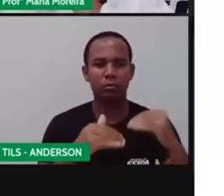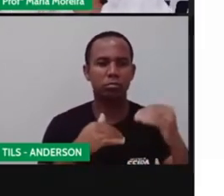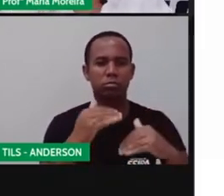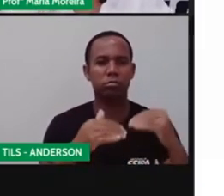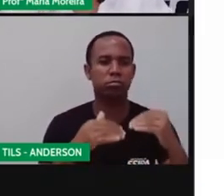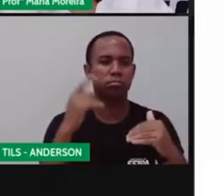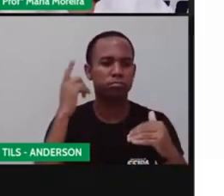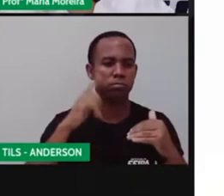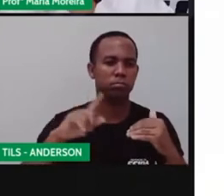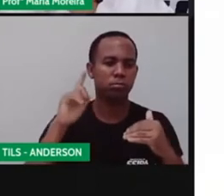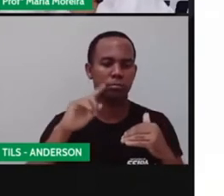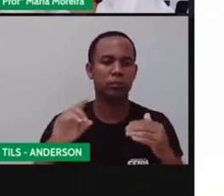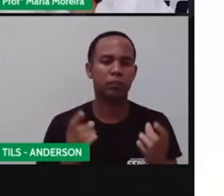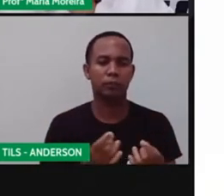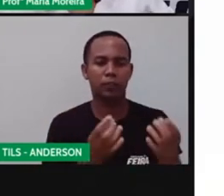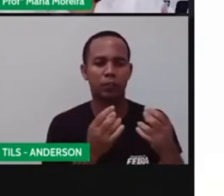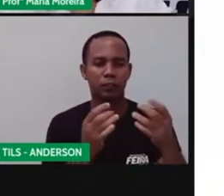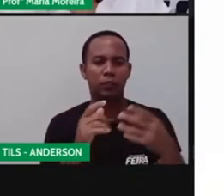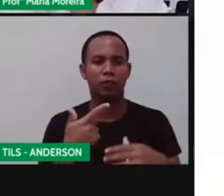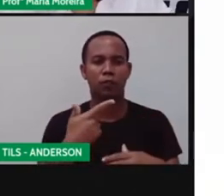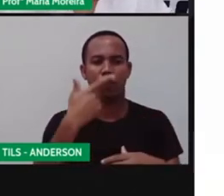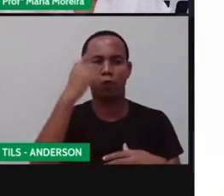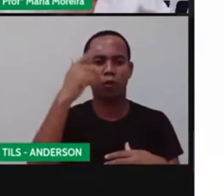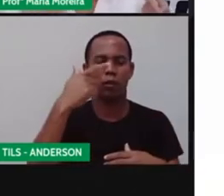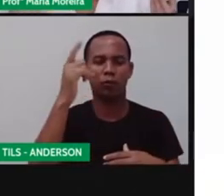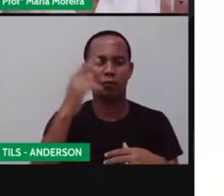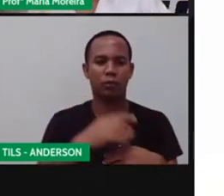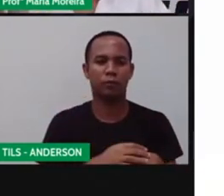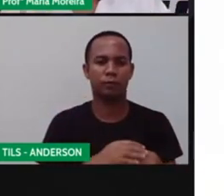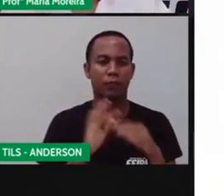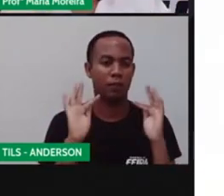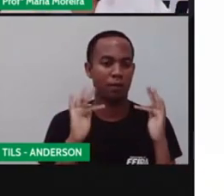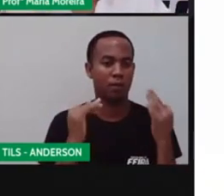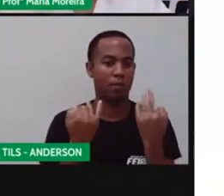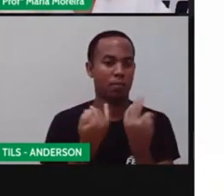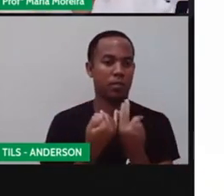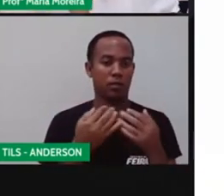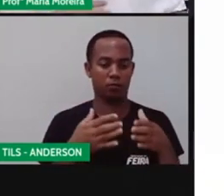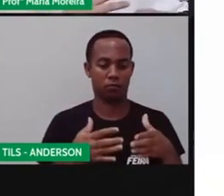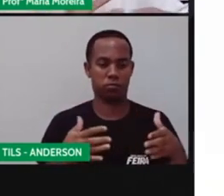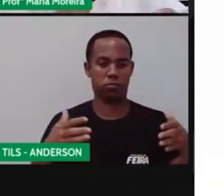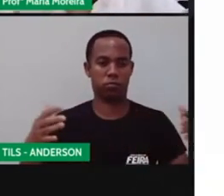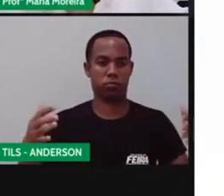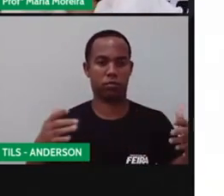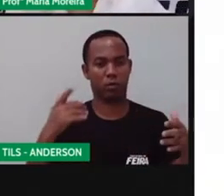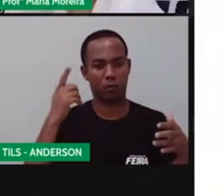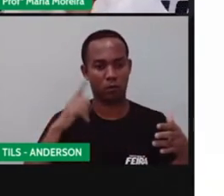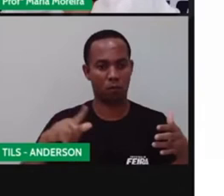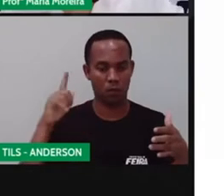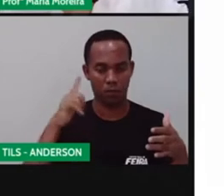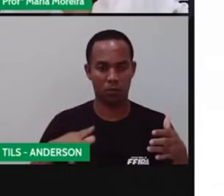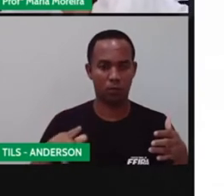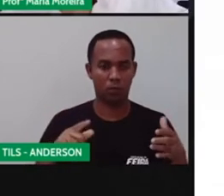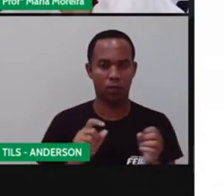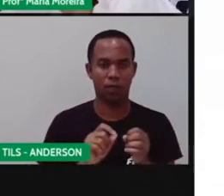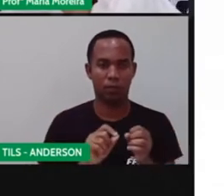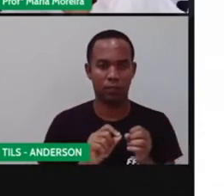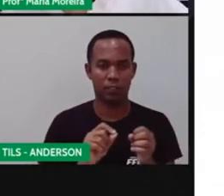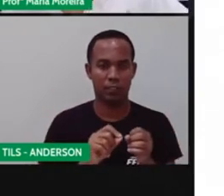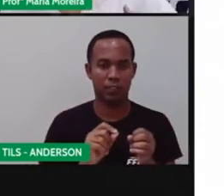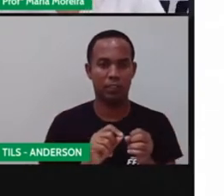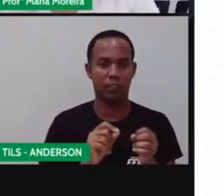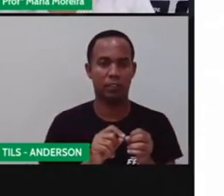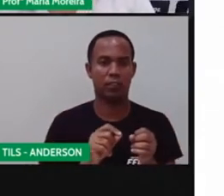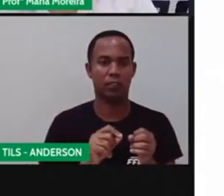e atender as necessidades particulares. Ou seja, as famílias eram bem maiores e aí começava a se produzir para aquelas crianças o carrinho de